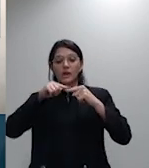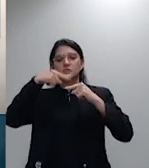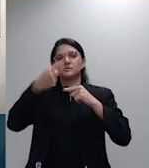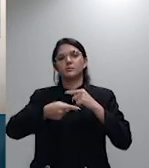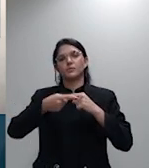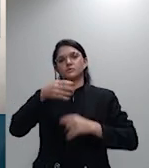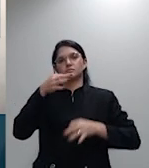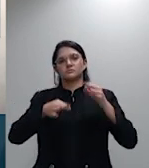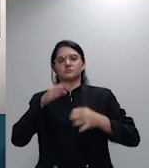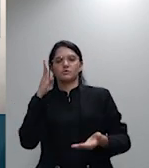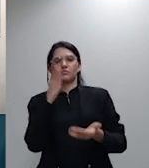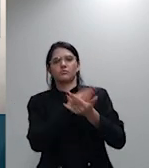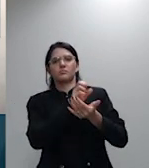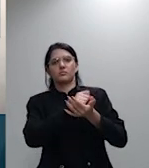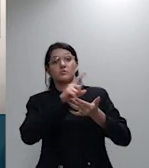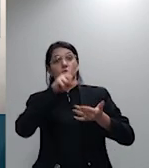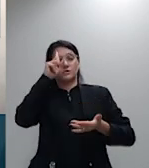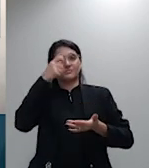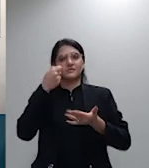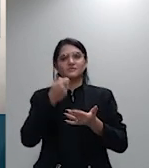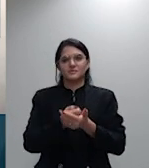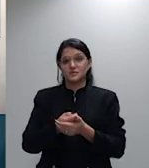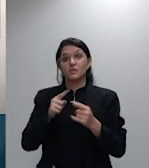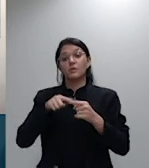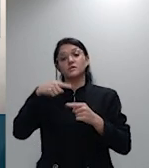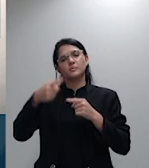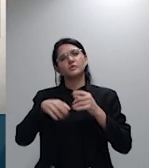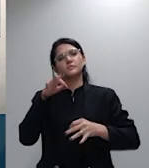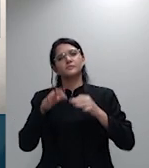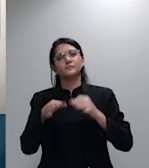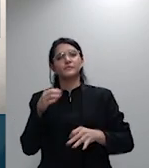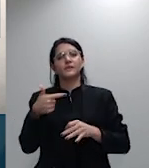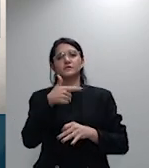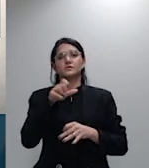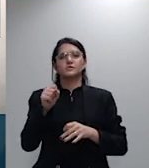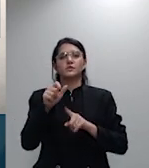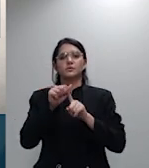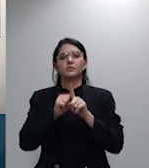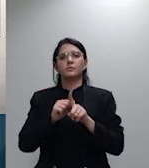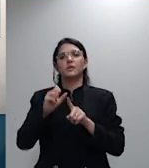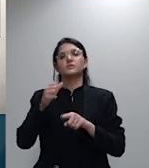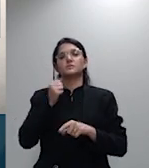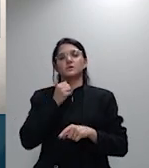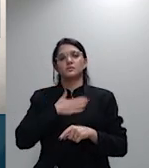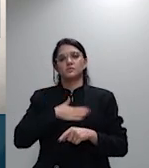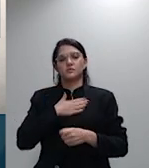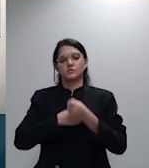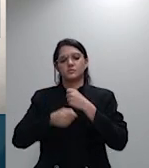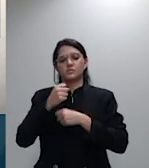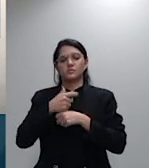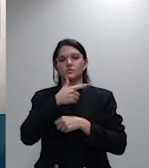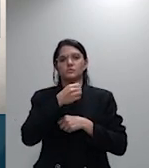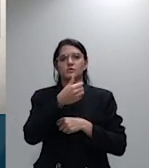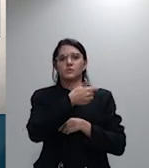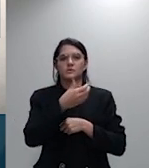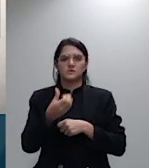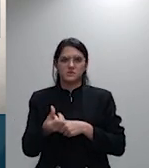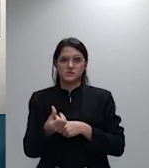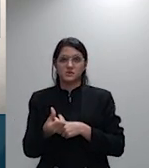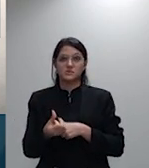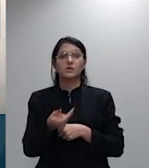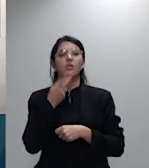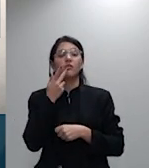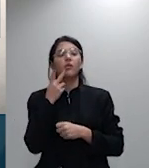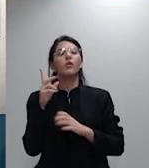transitado e julgado em 18 de 8 de 2016 circunstância que como assentado não autoriza o manejo da recisória já que esta via